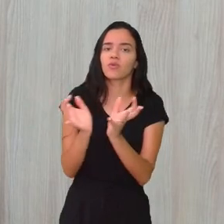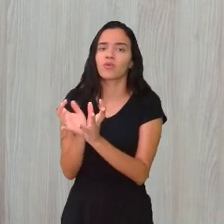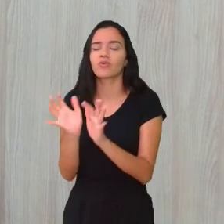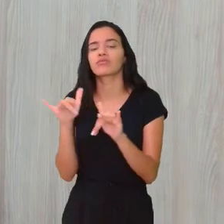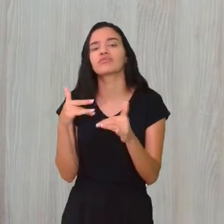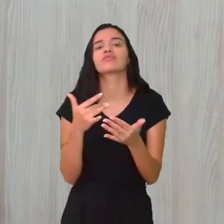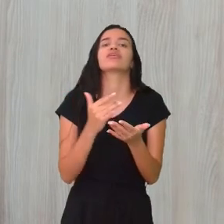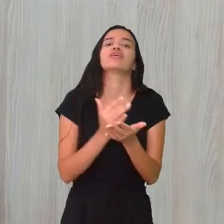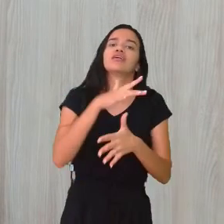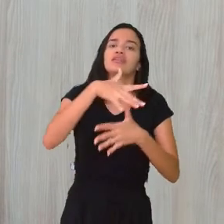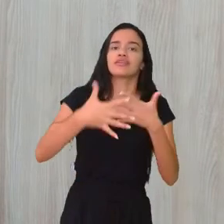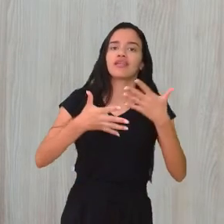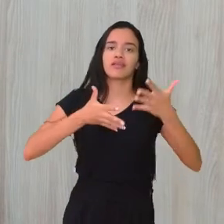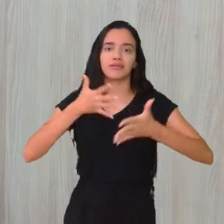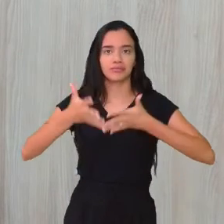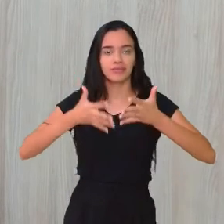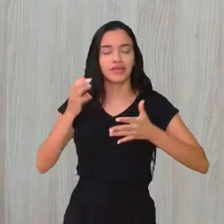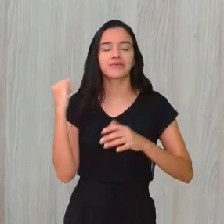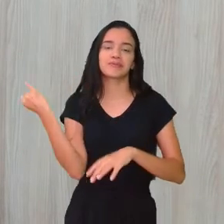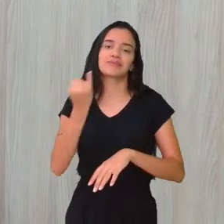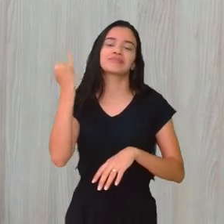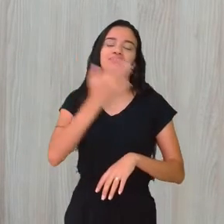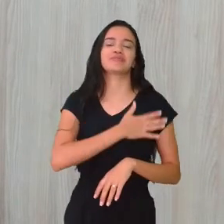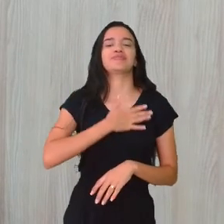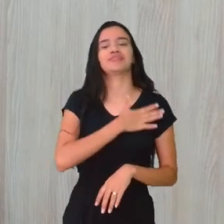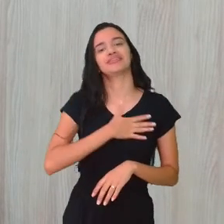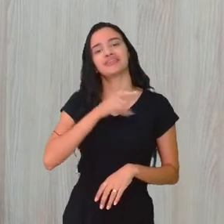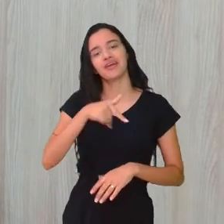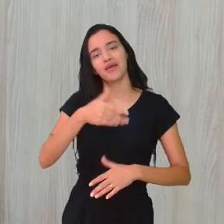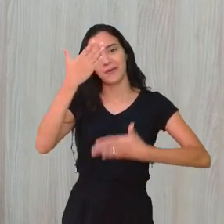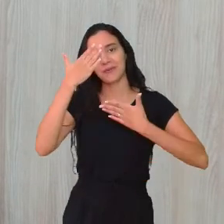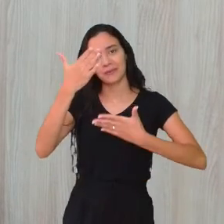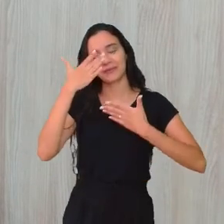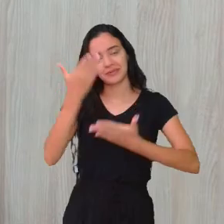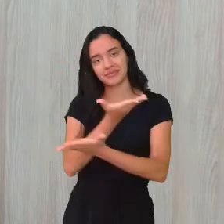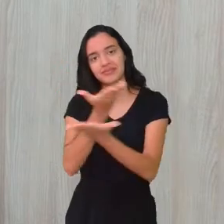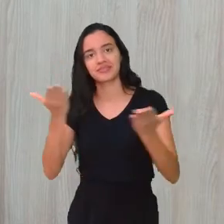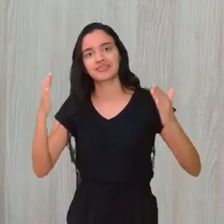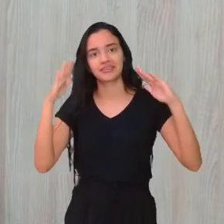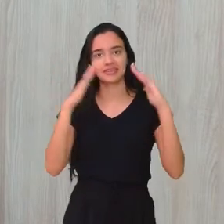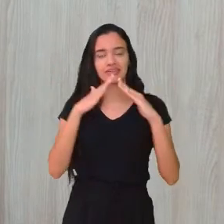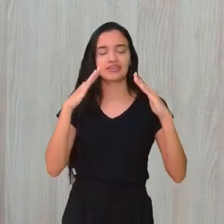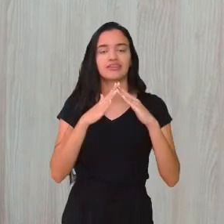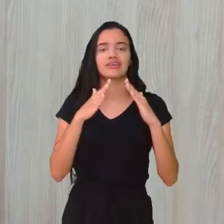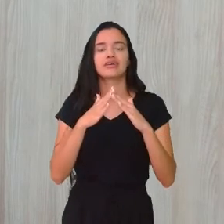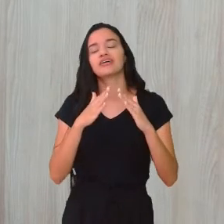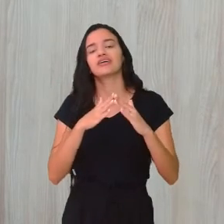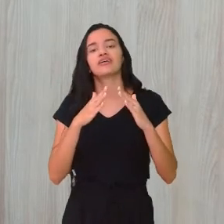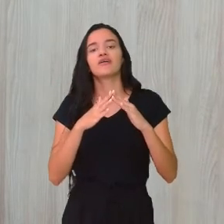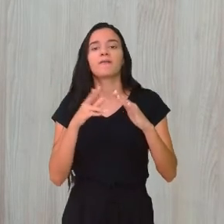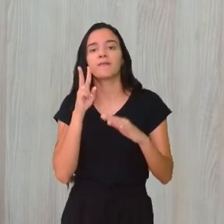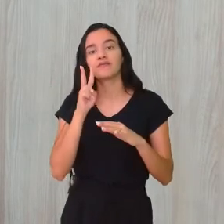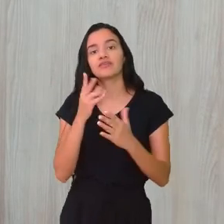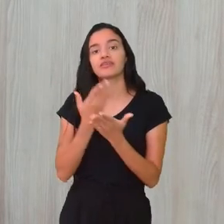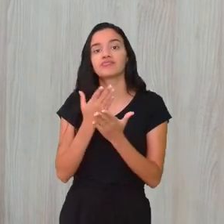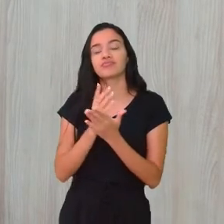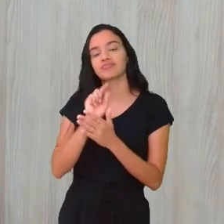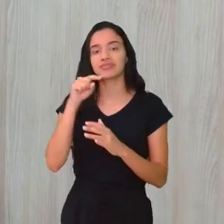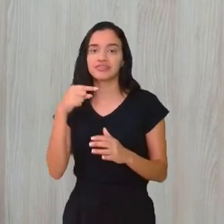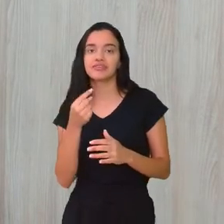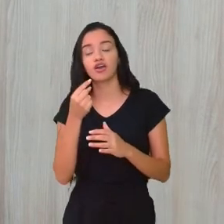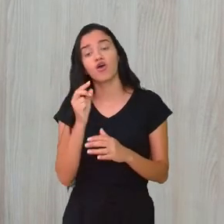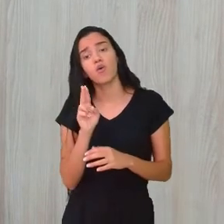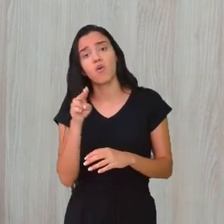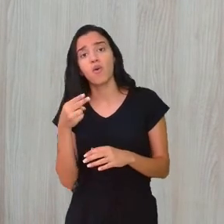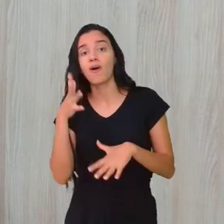é muito importante. então, um prazer estar aqui, muito obrigada a vocês que estão em casa e nos vemos na próxima aula de educação física